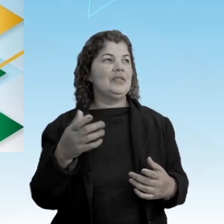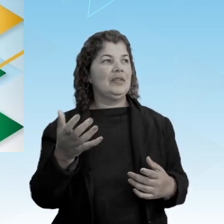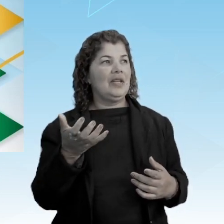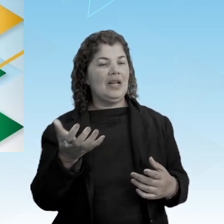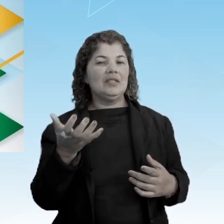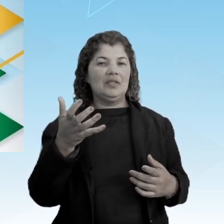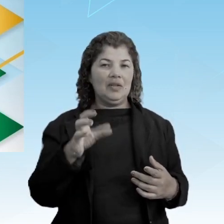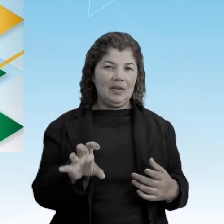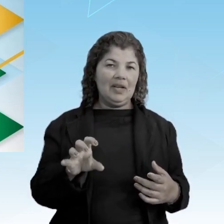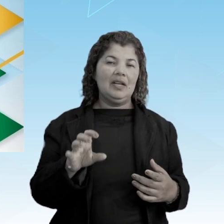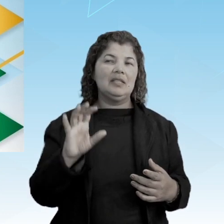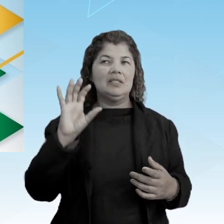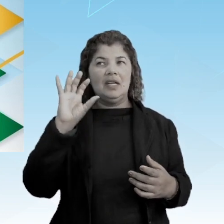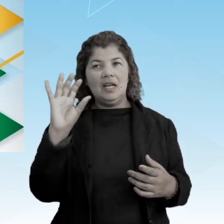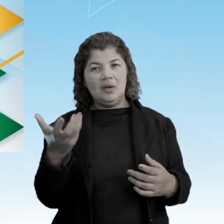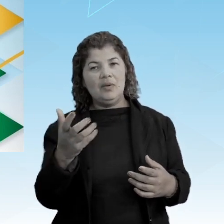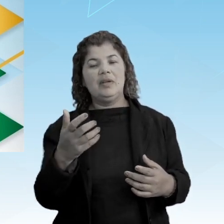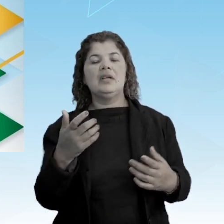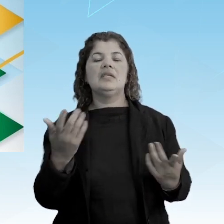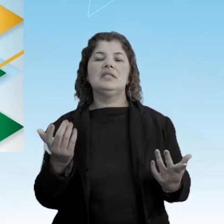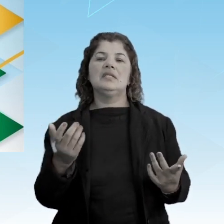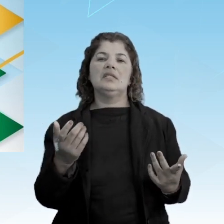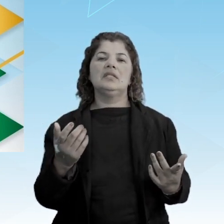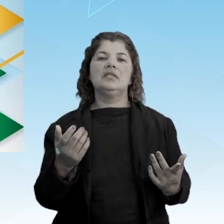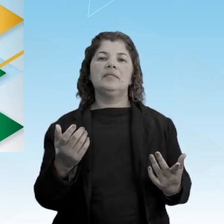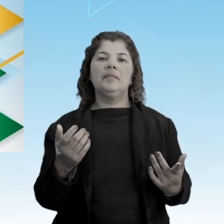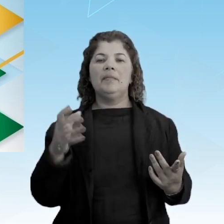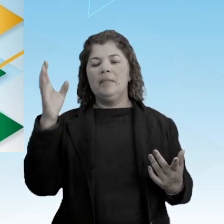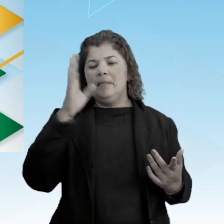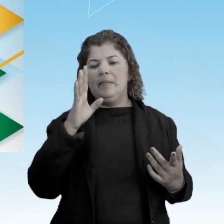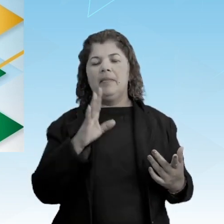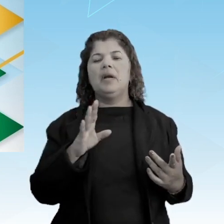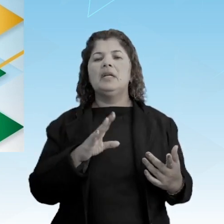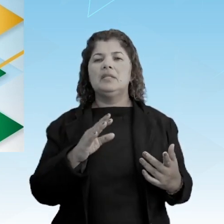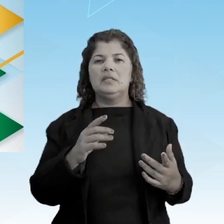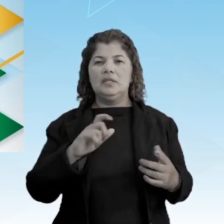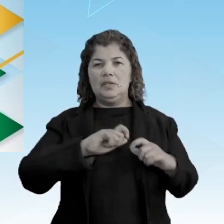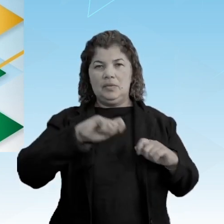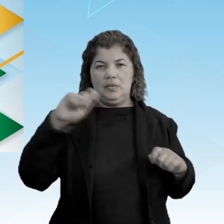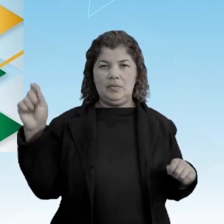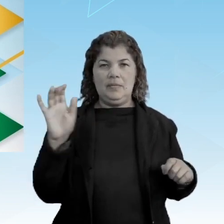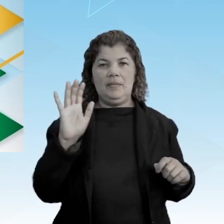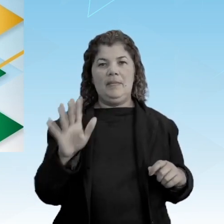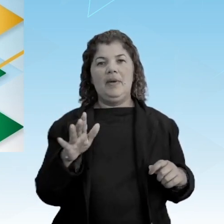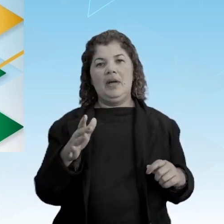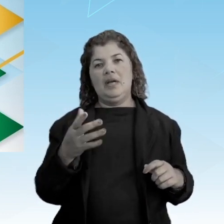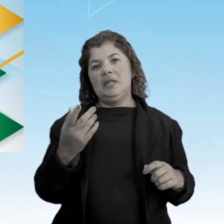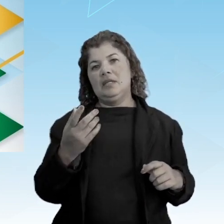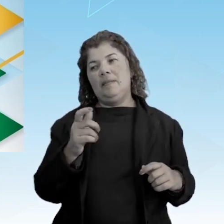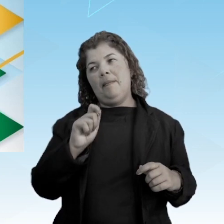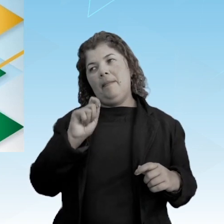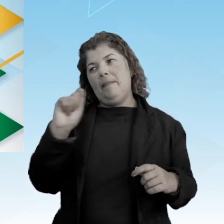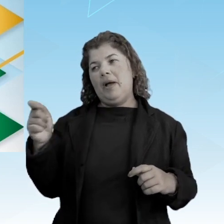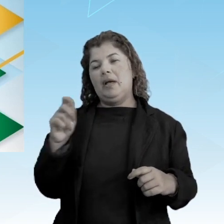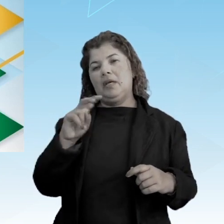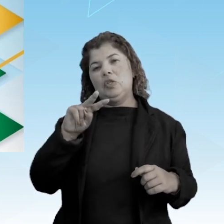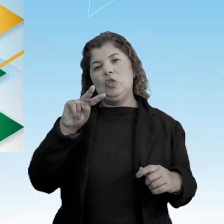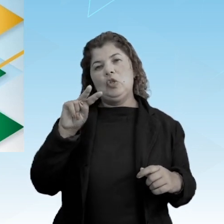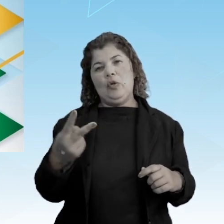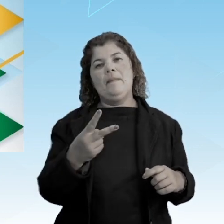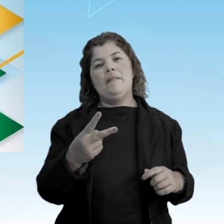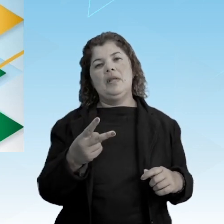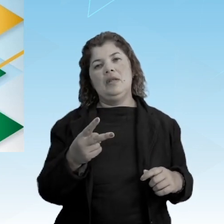Portugal reconheceu a soberania do Brasil em 1825, mas para isso exigiu o pagamento de 2 milhões de libras